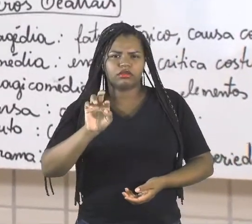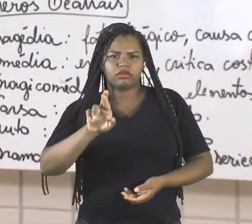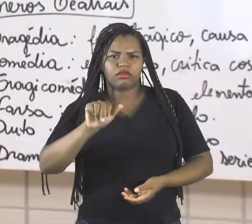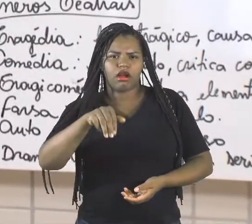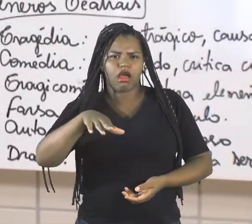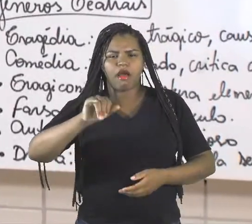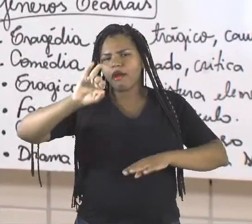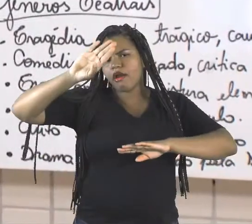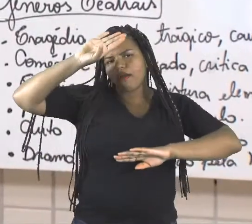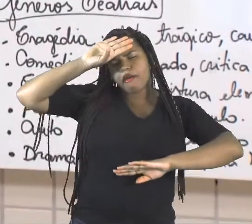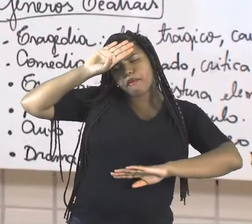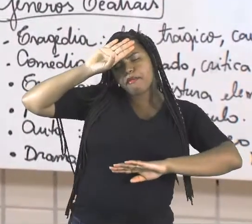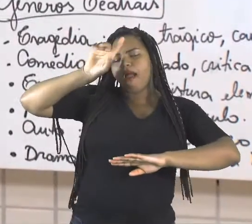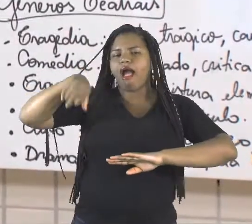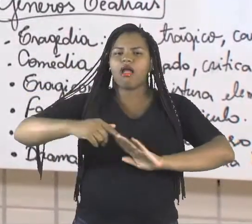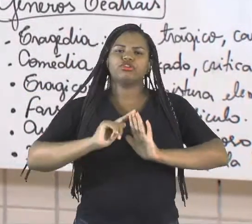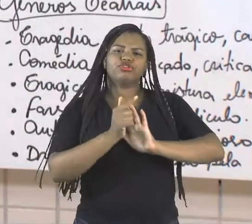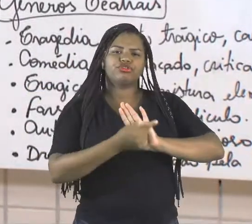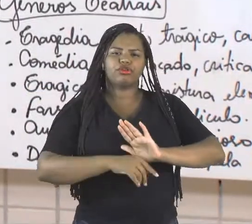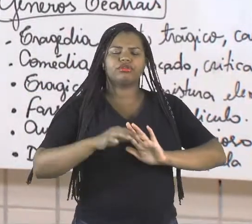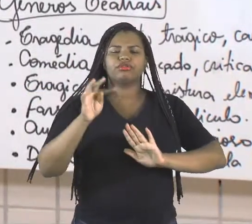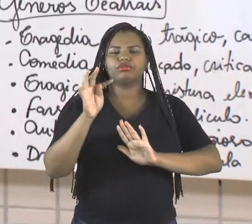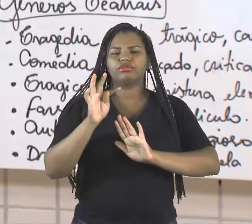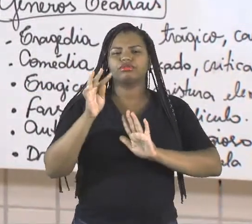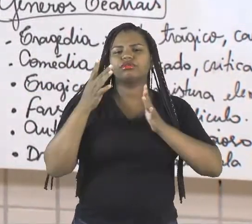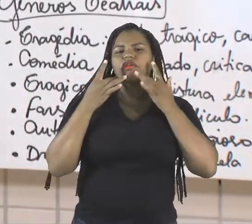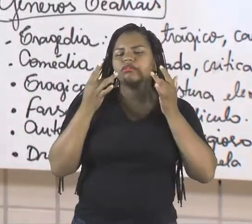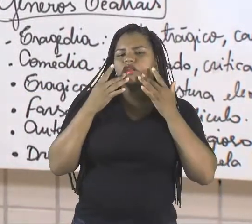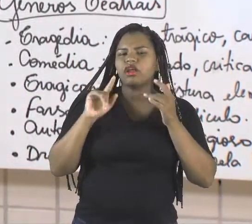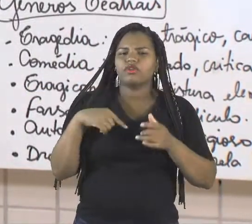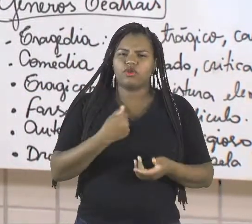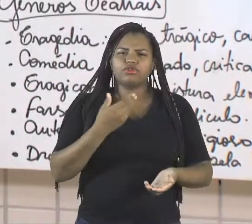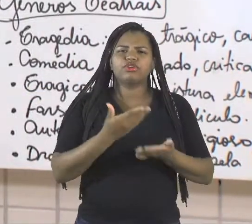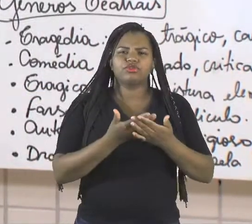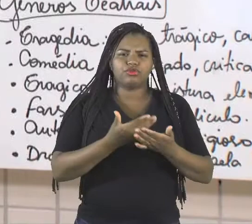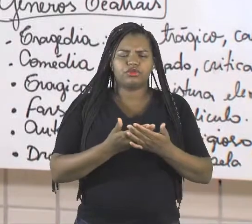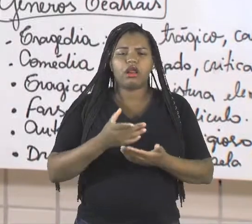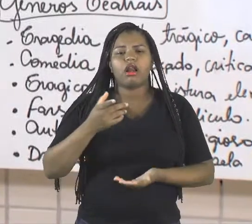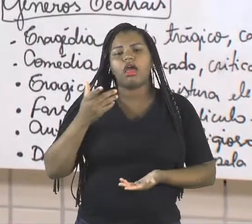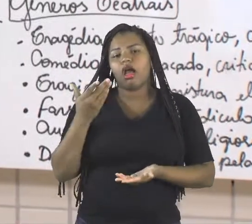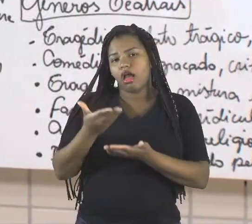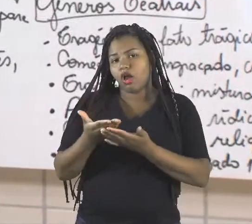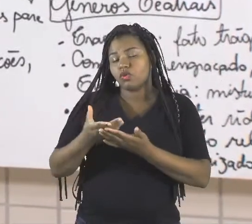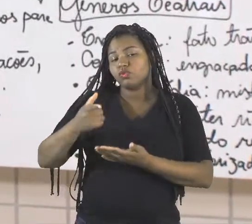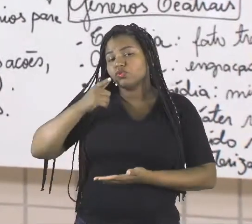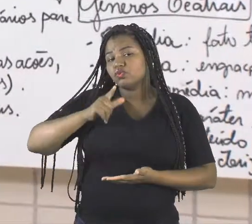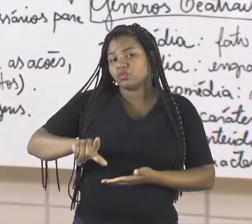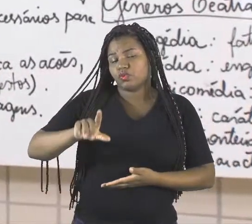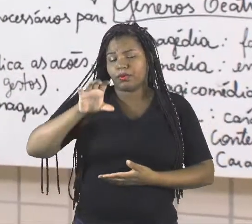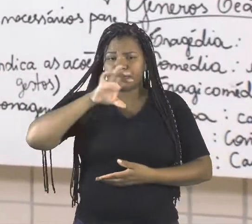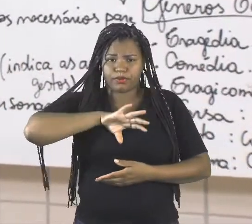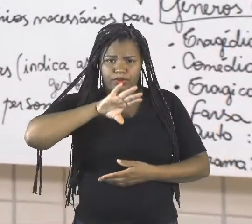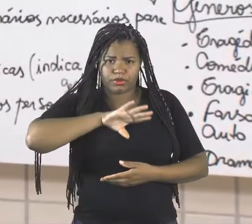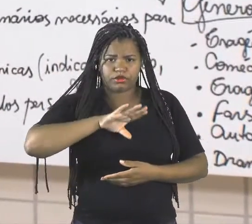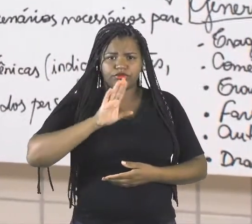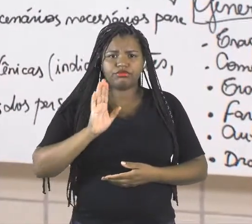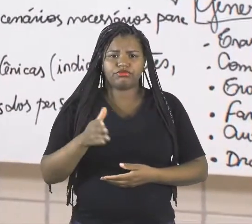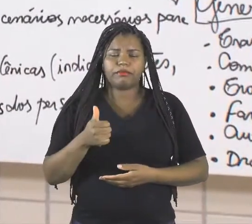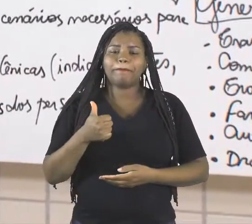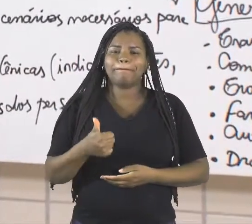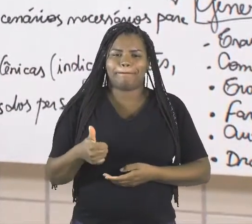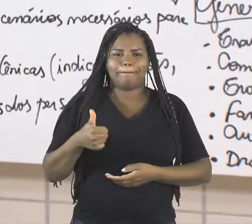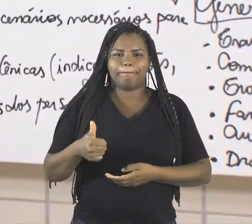Nós já estudamos também mais detalhadamente isso na aula de língua portuguesa, tá bom? Nós temos também